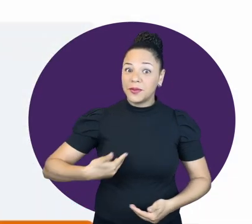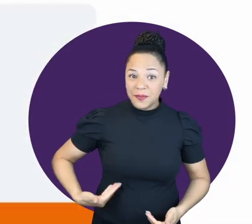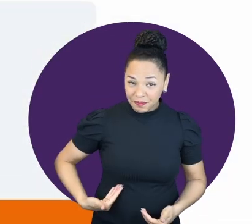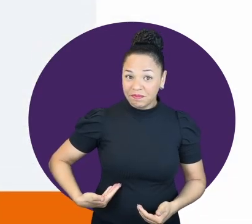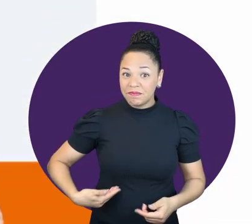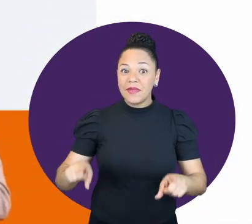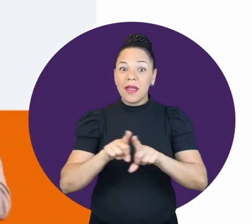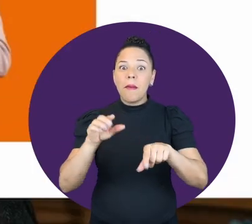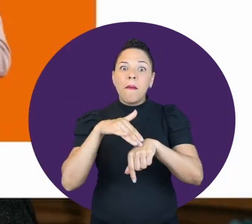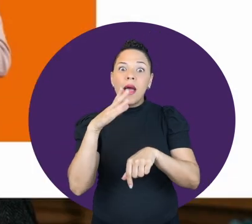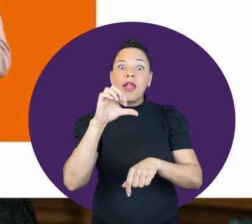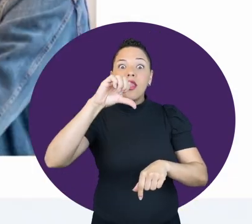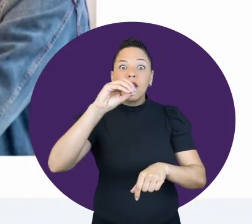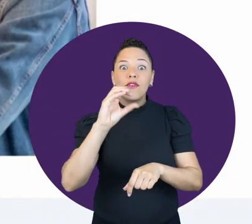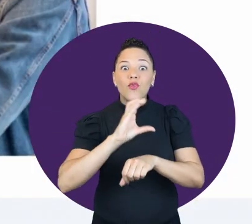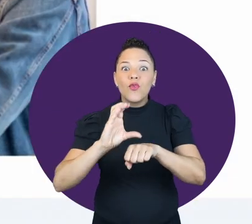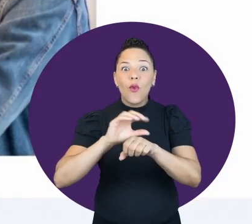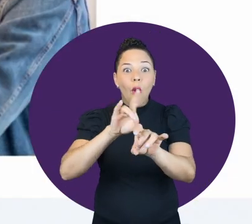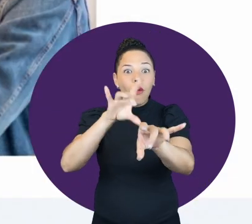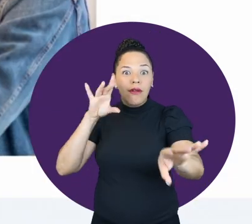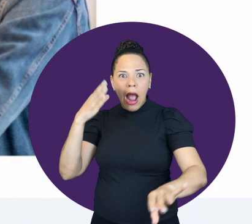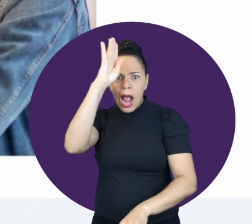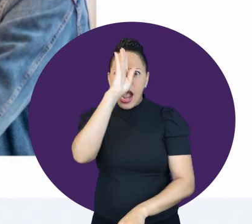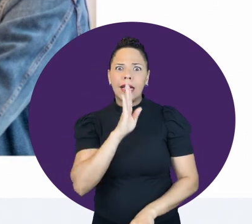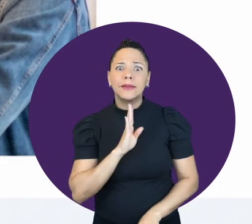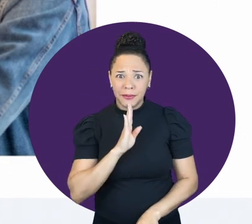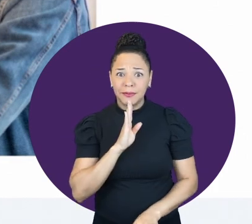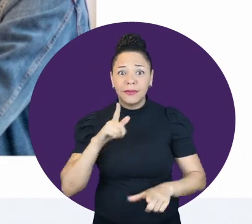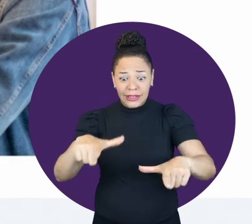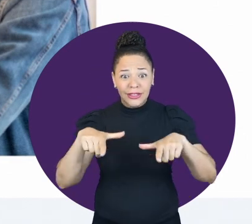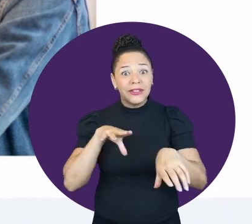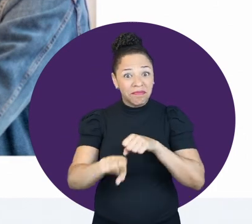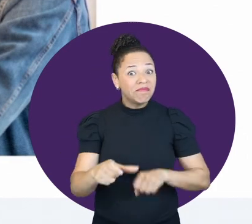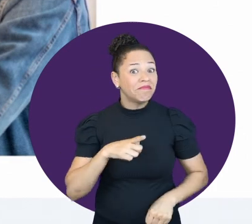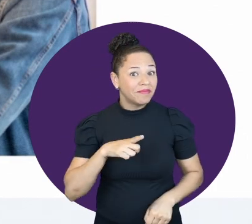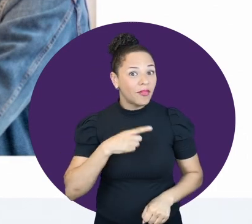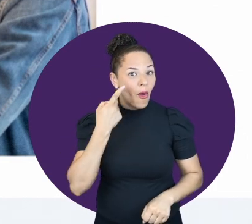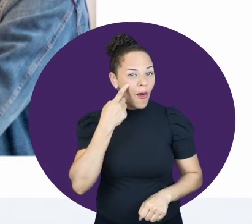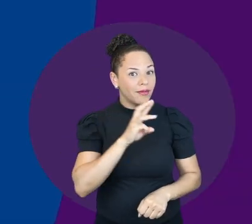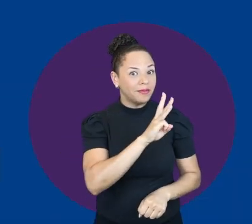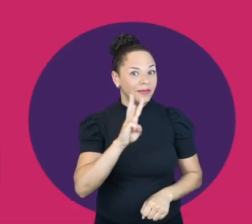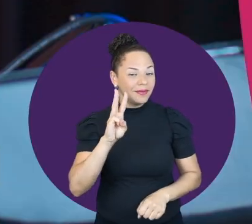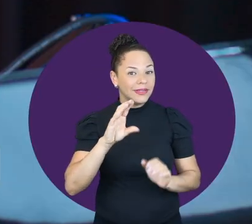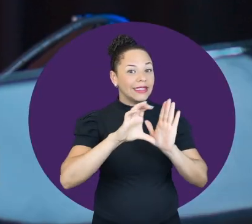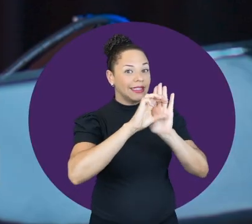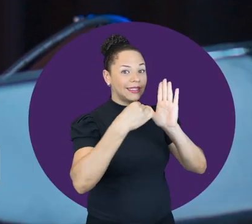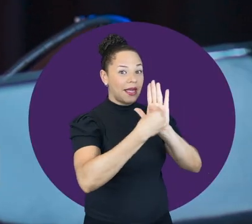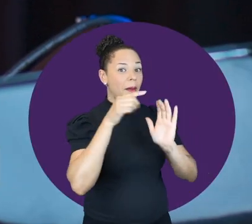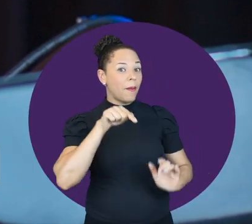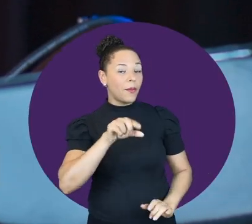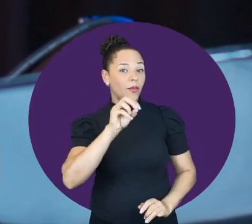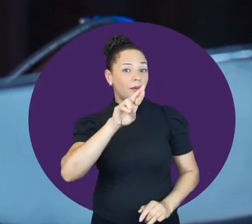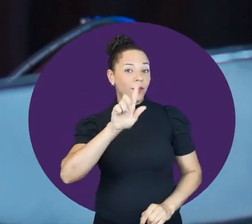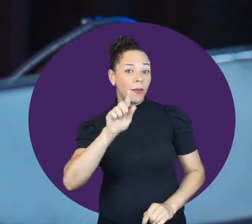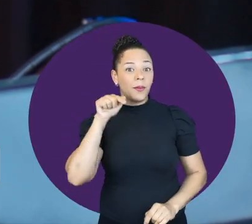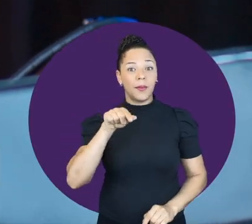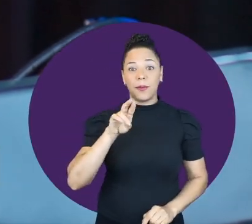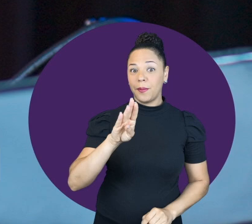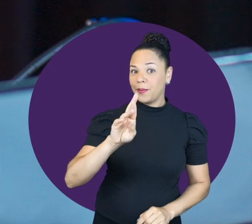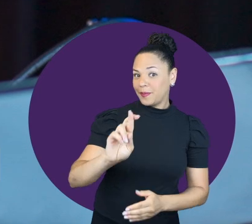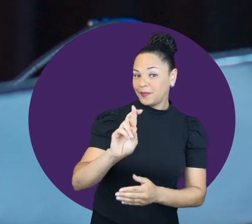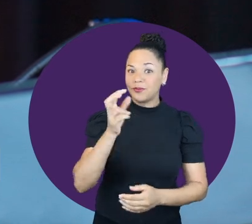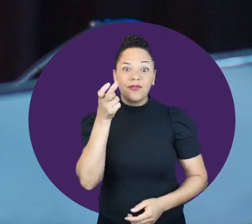estágio e processos públicos, além de mais de 90 cursos online gratuitos e com certificado. Então acesse o site cee